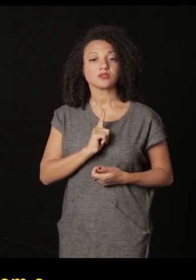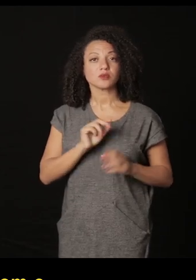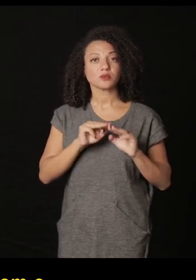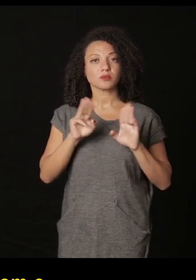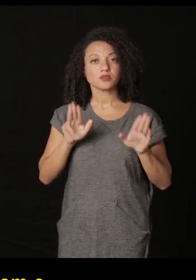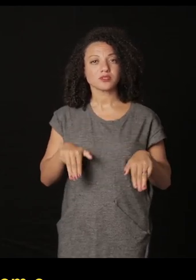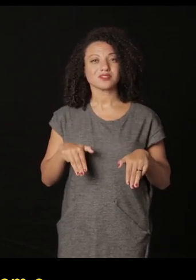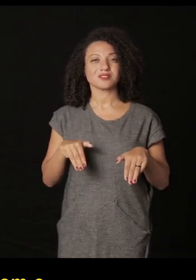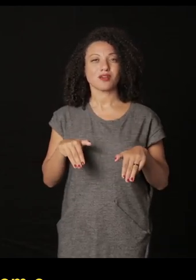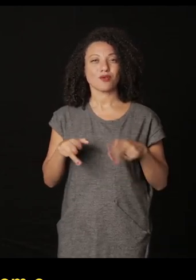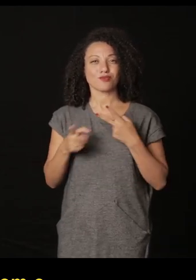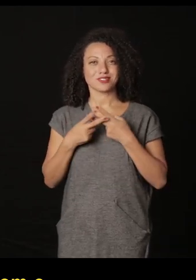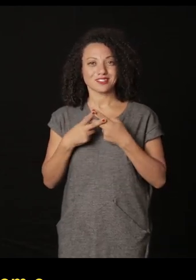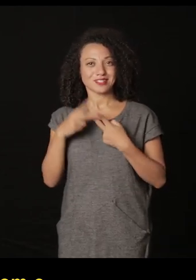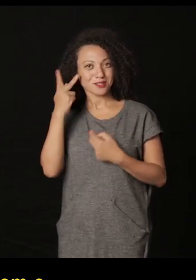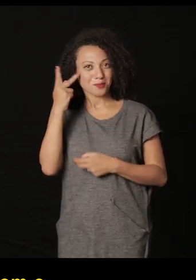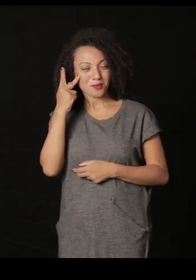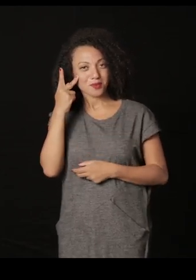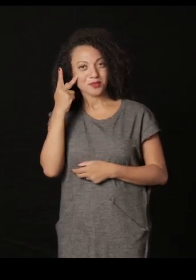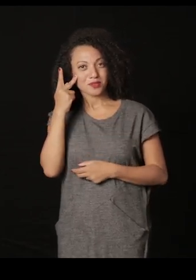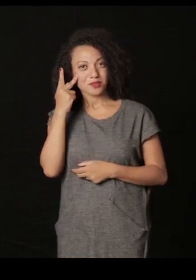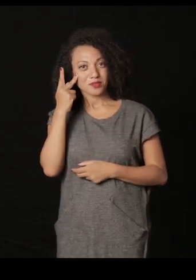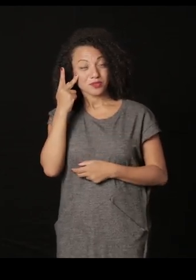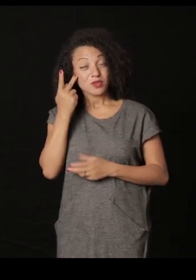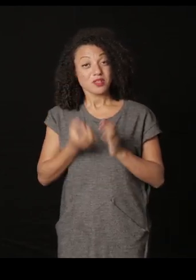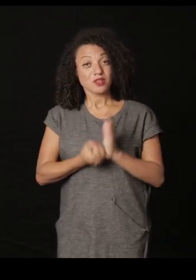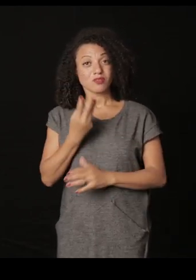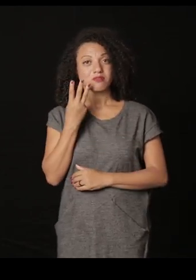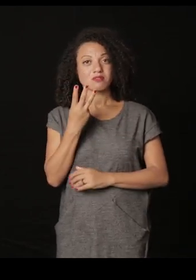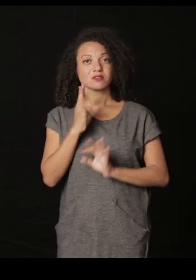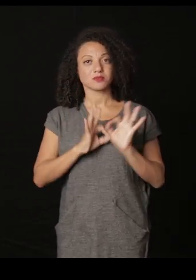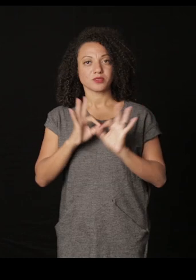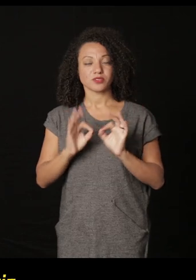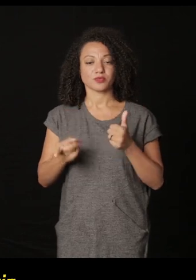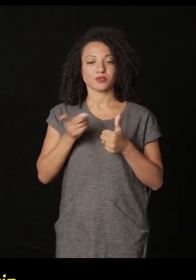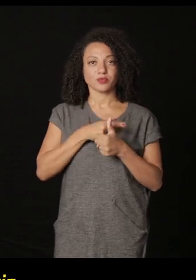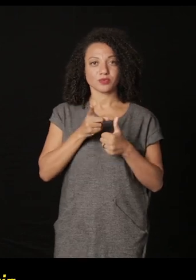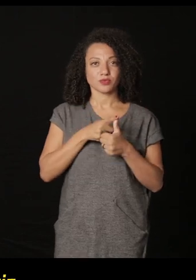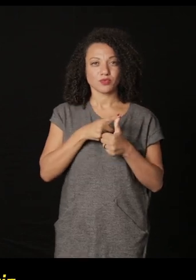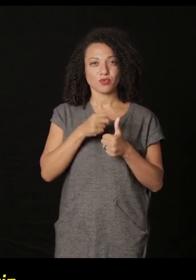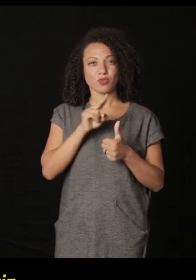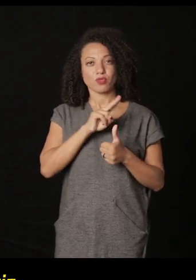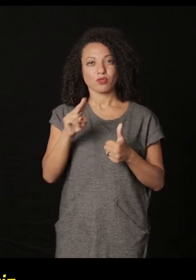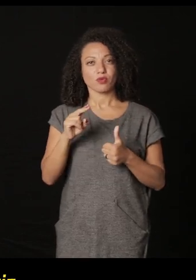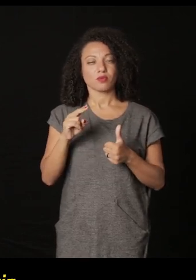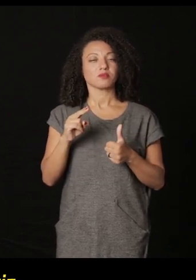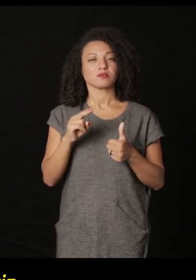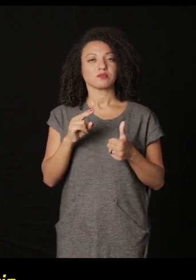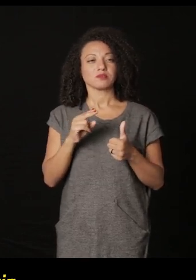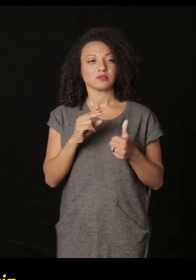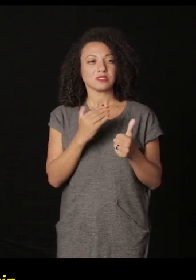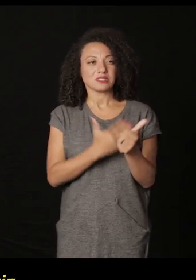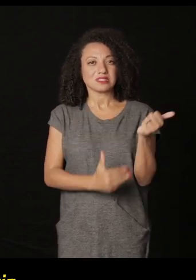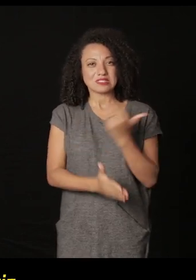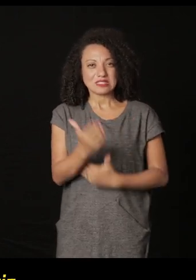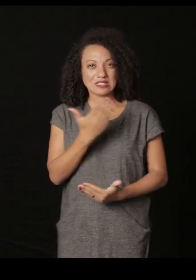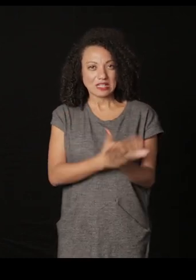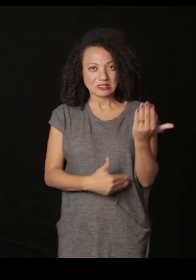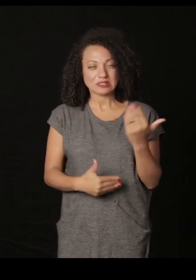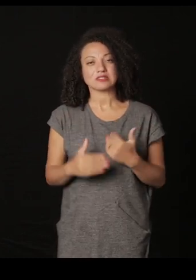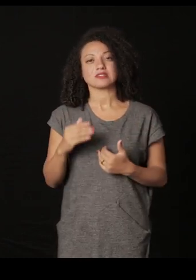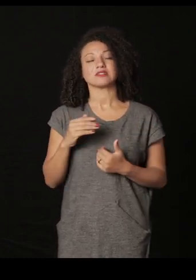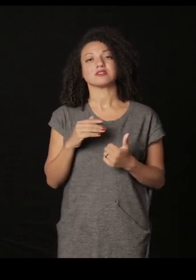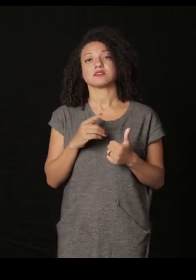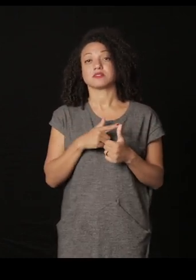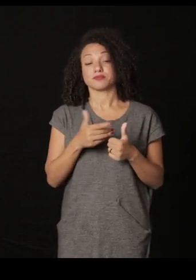o Museu Penitenciário Paulista geraram três projetos um que se chamava cicatriz e cicatriz um